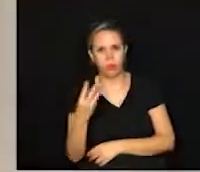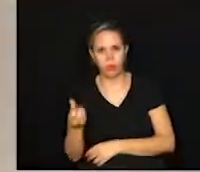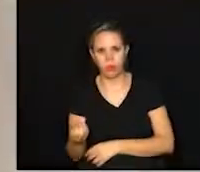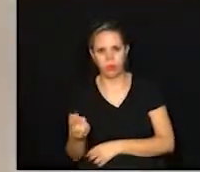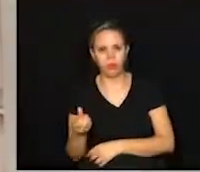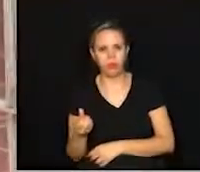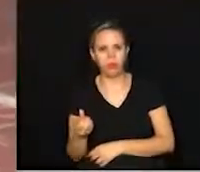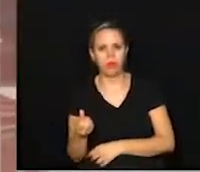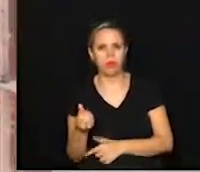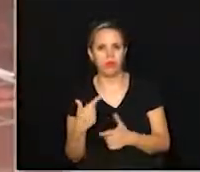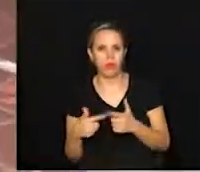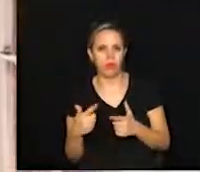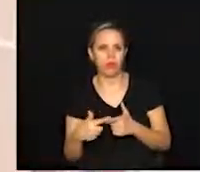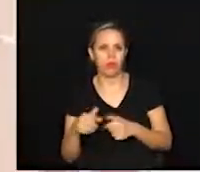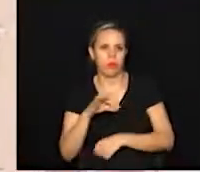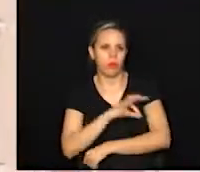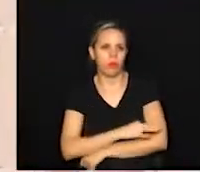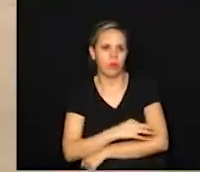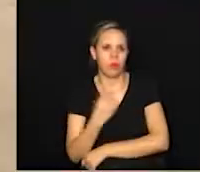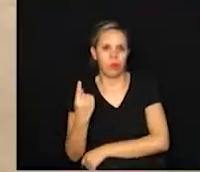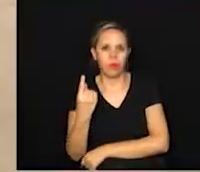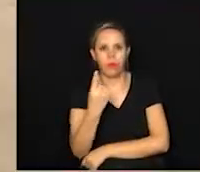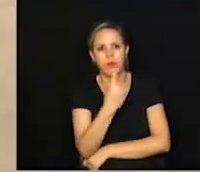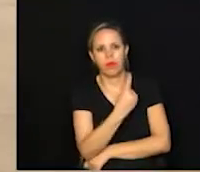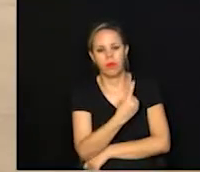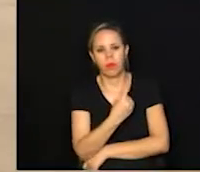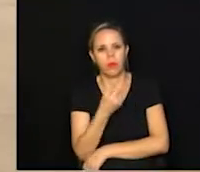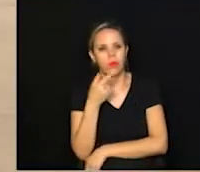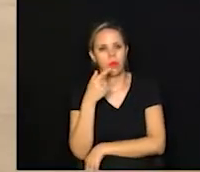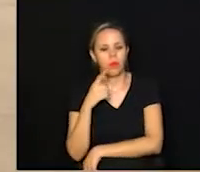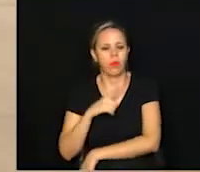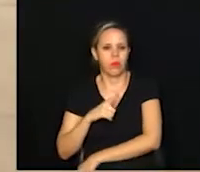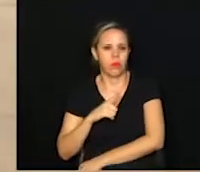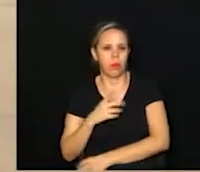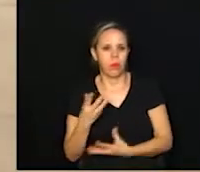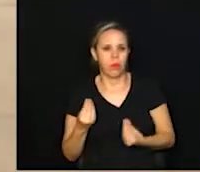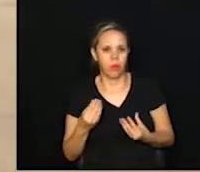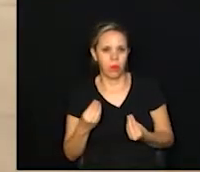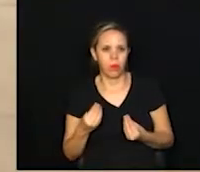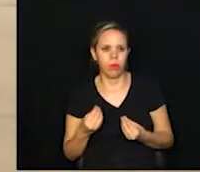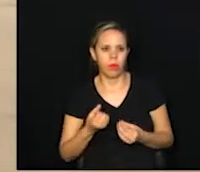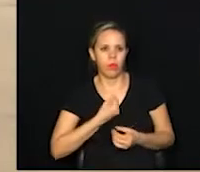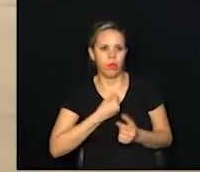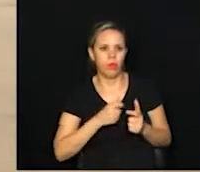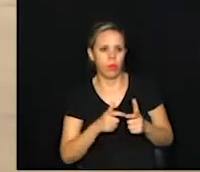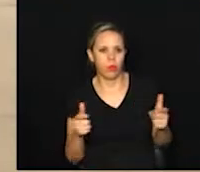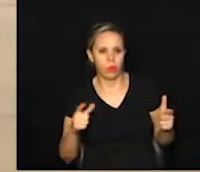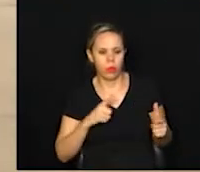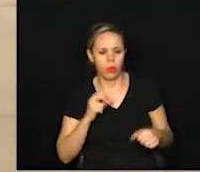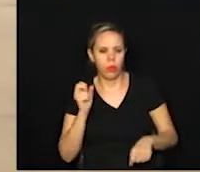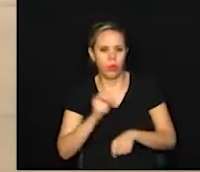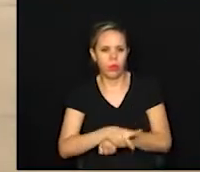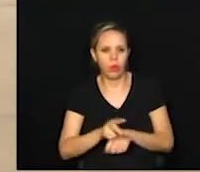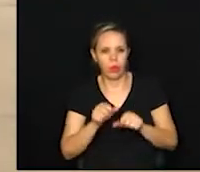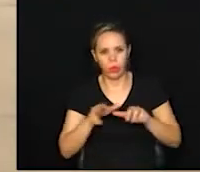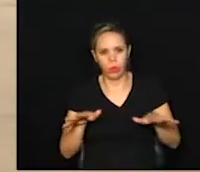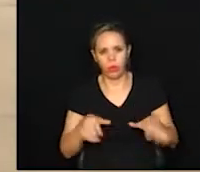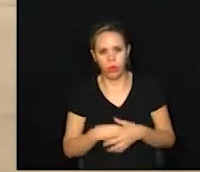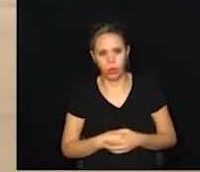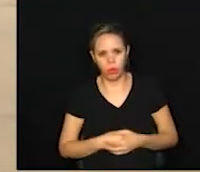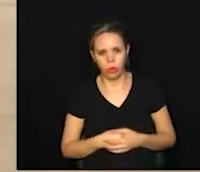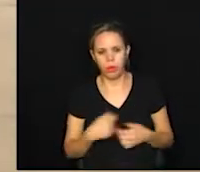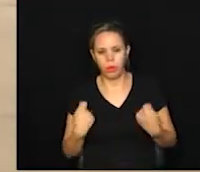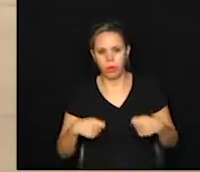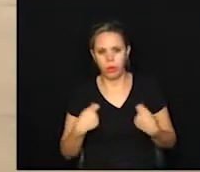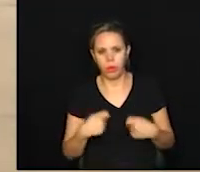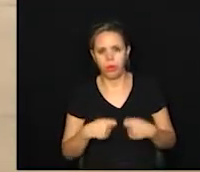casos em cada uma delas. Onde tem um número maior registrado, quer dizer que eu tenho o vírus circulando, tá? Então, eu